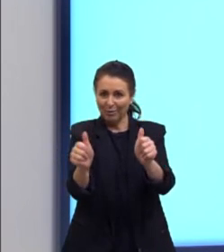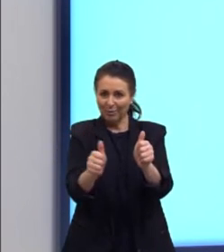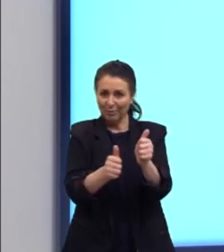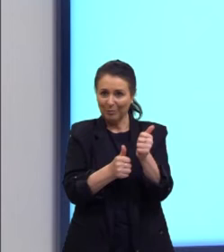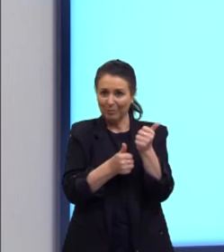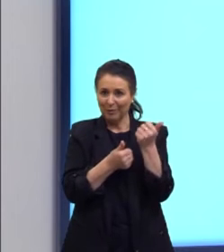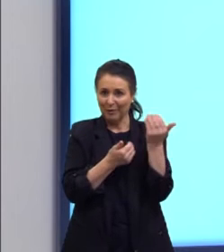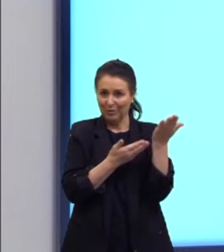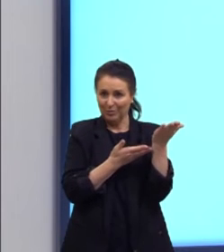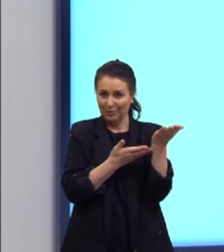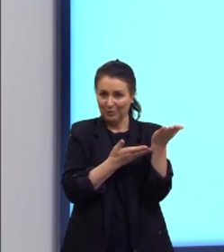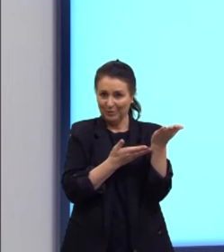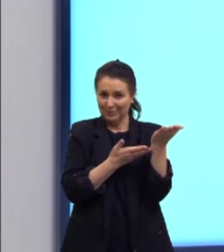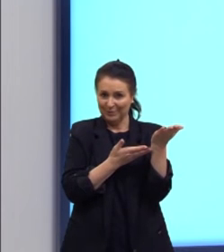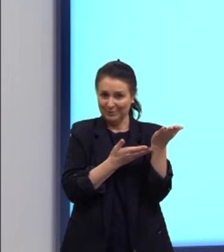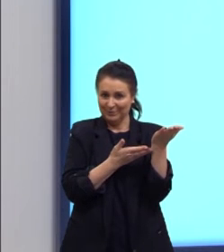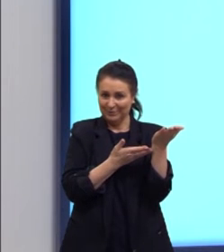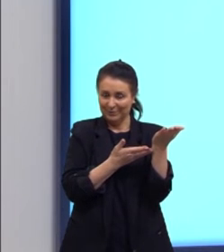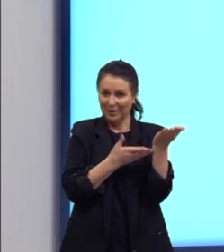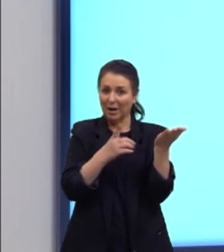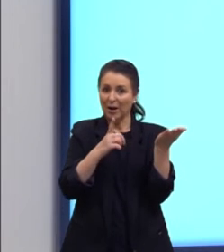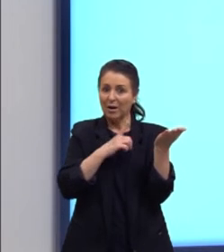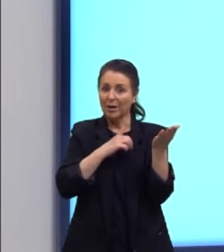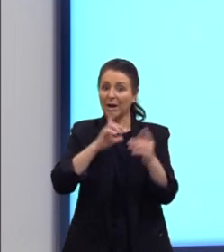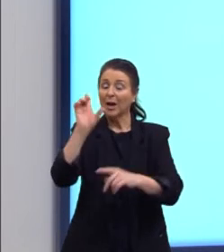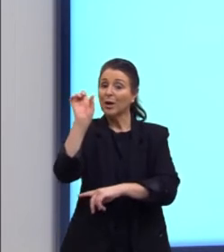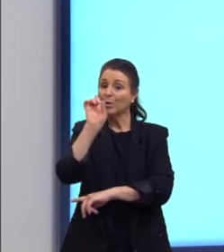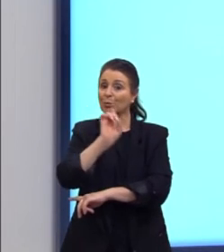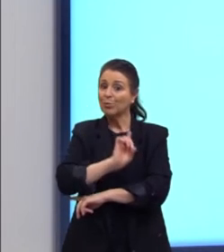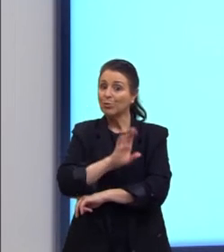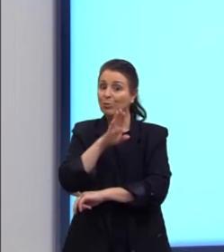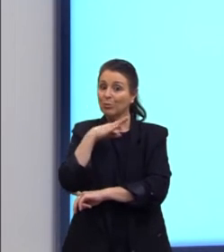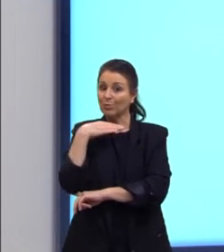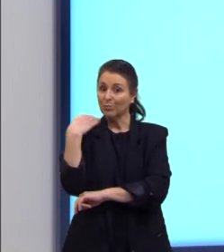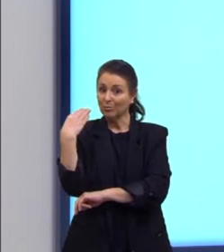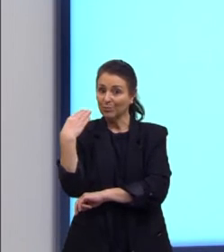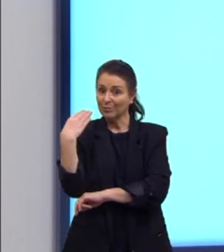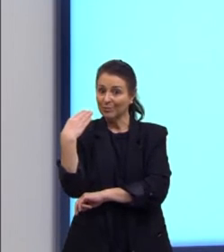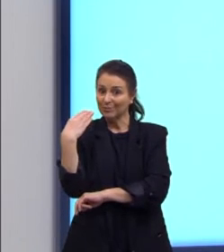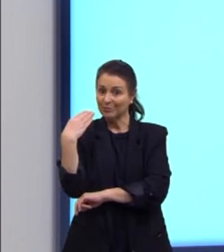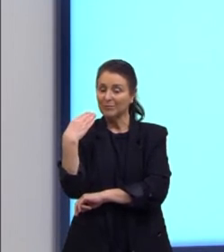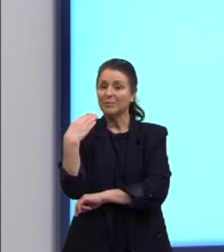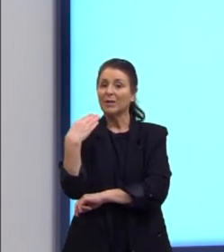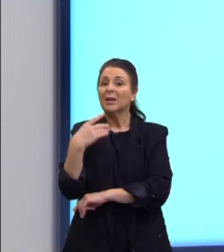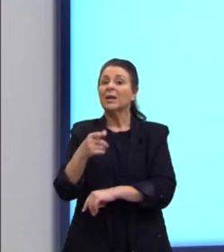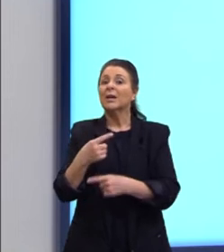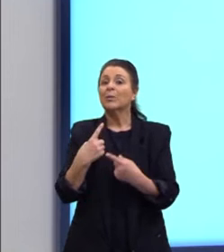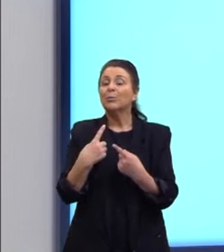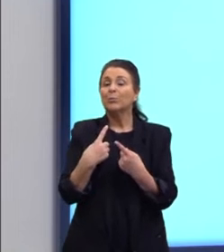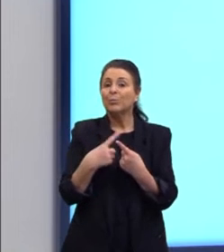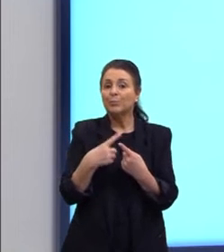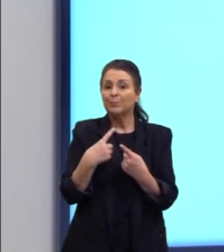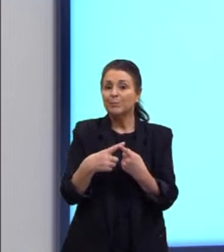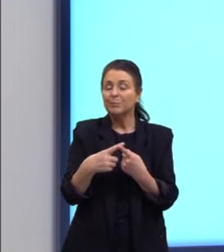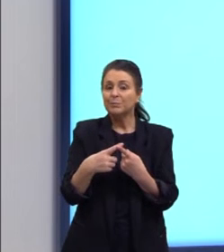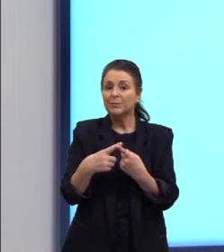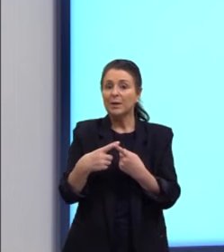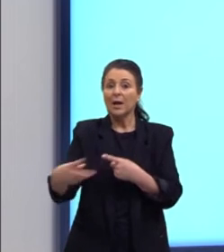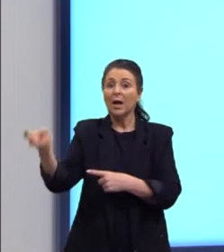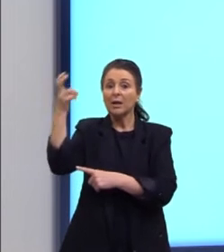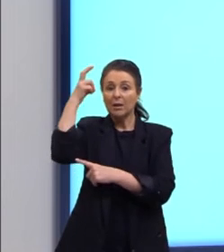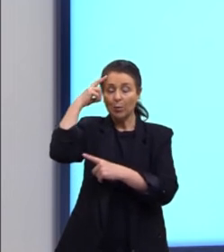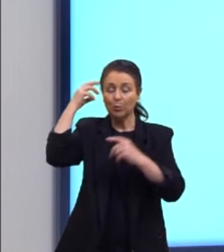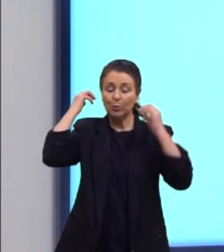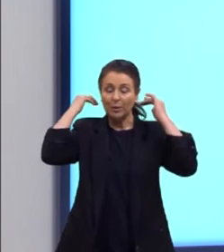perceber pela imagem, vai se tratar aí do dia dos mortos, essa questão vai se tratar do dia dos mortos da cultura